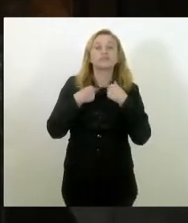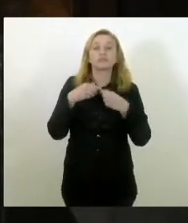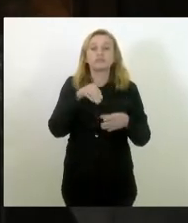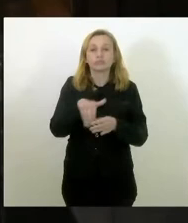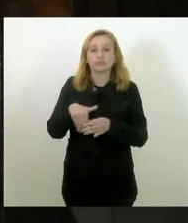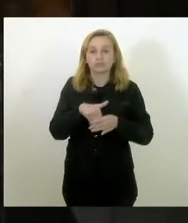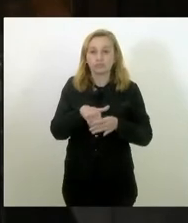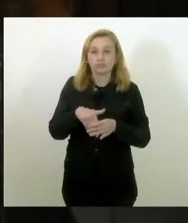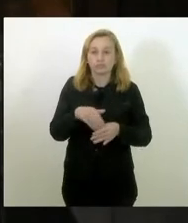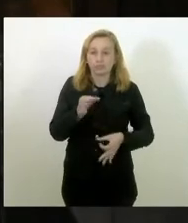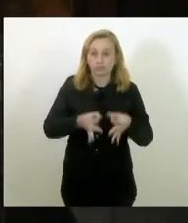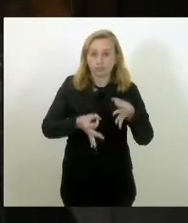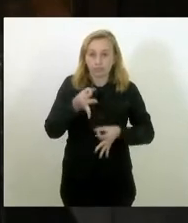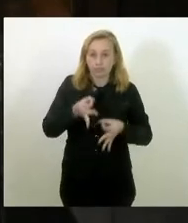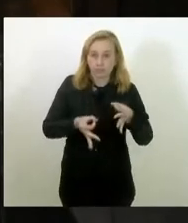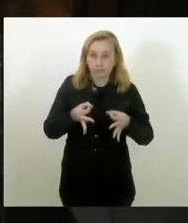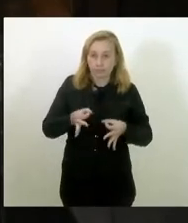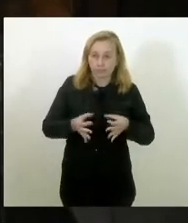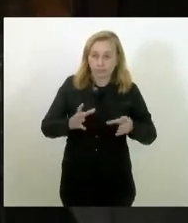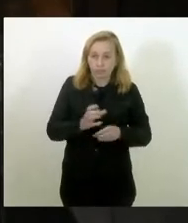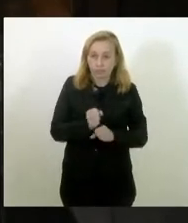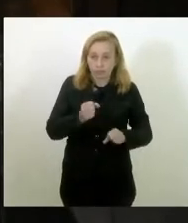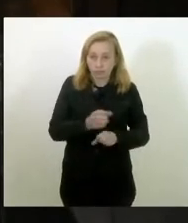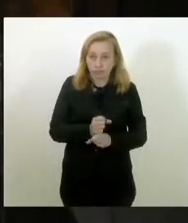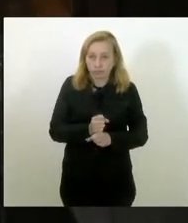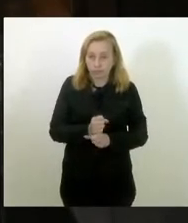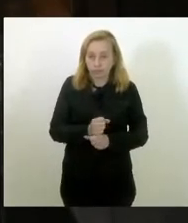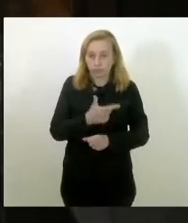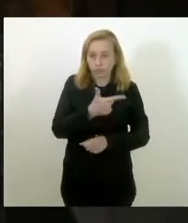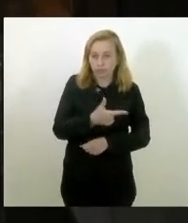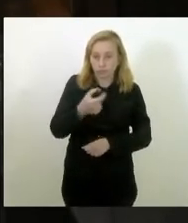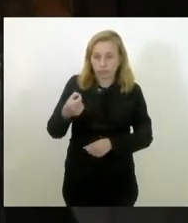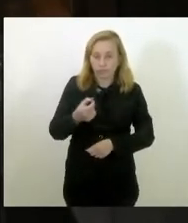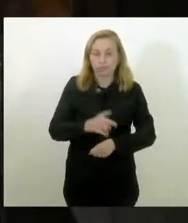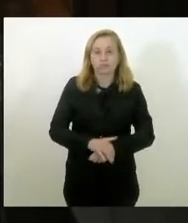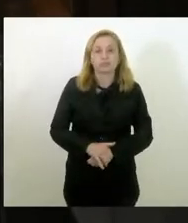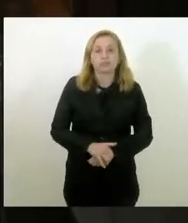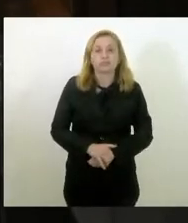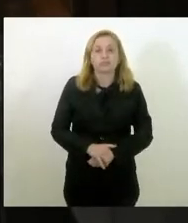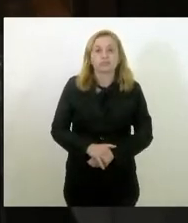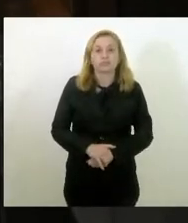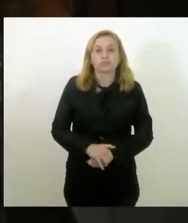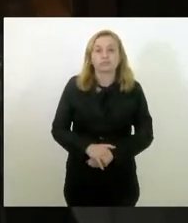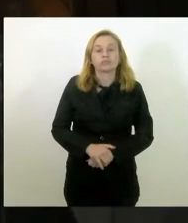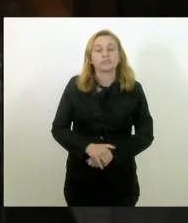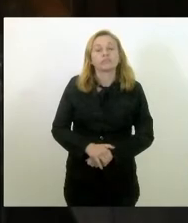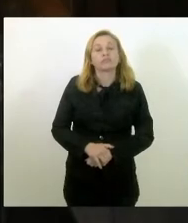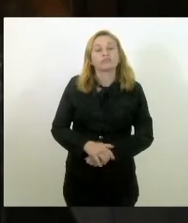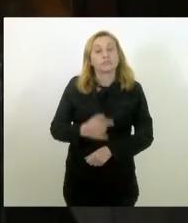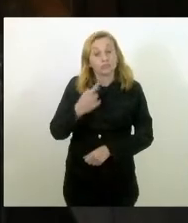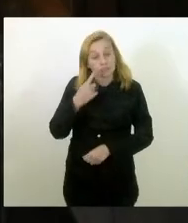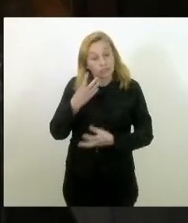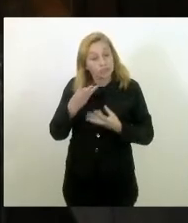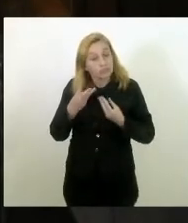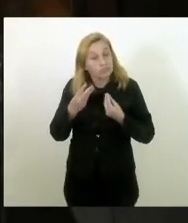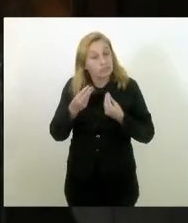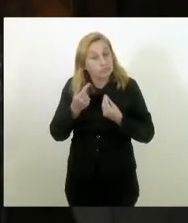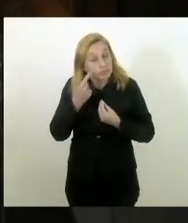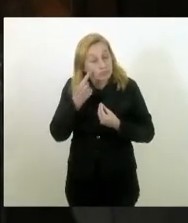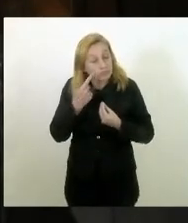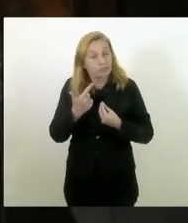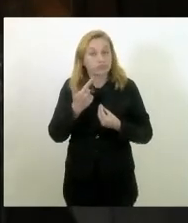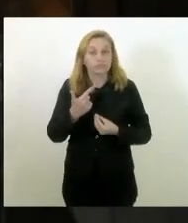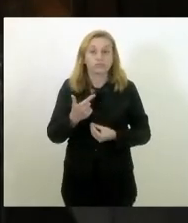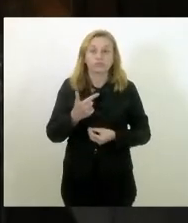do Tribunal de Contas, nas contas de 2020, e 20, que ainda vamos apreciar, é uma conta